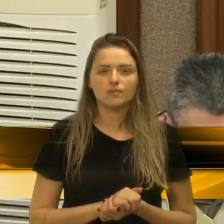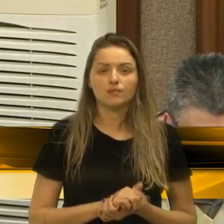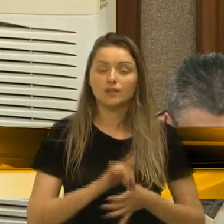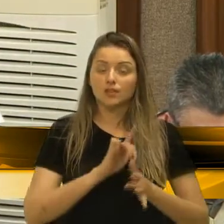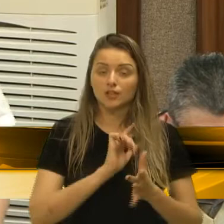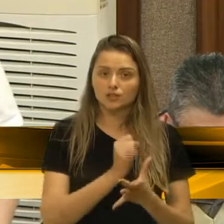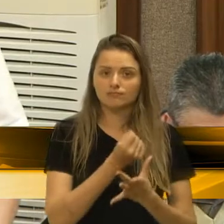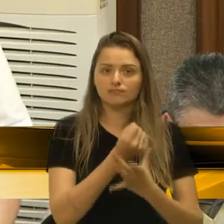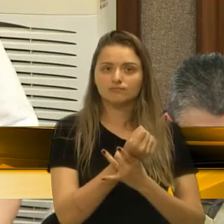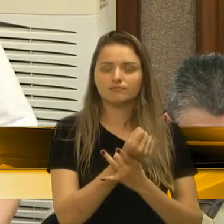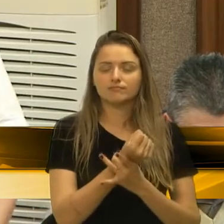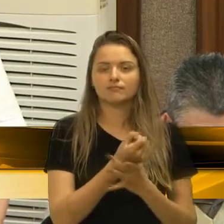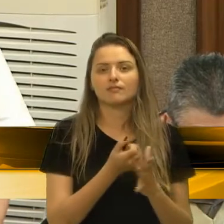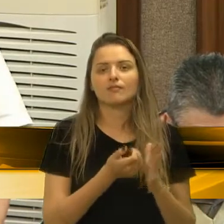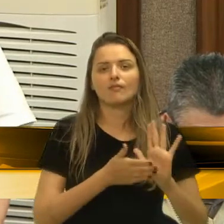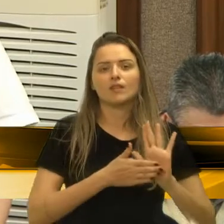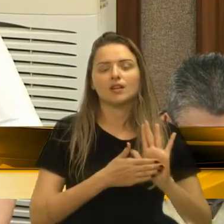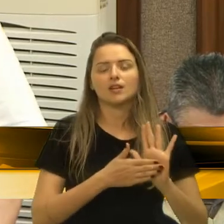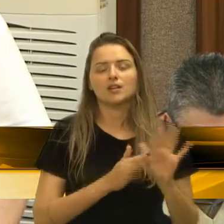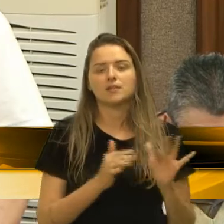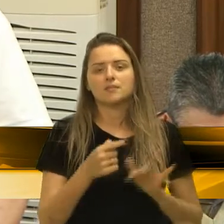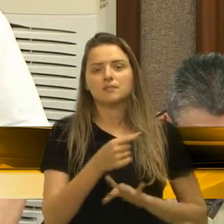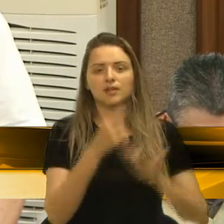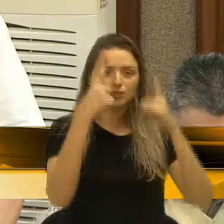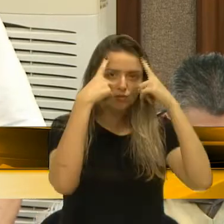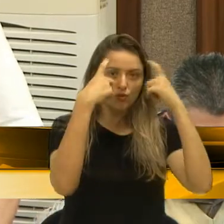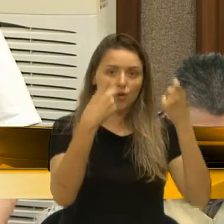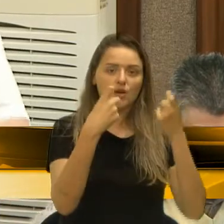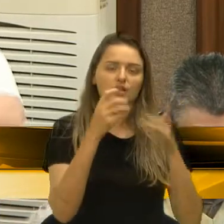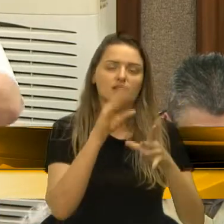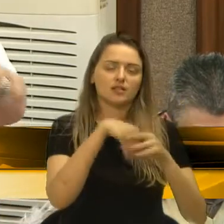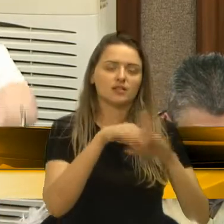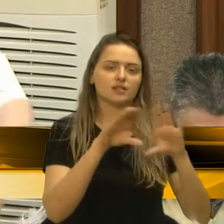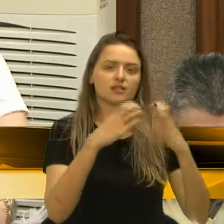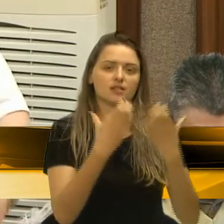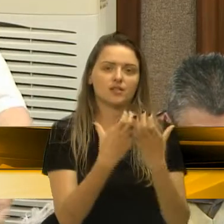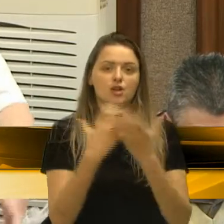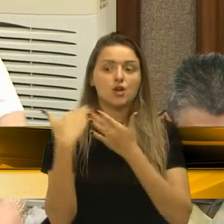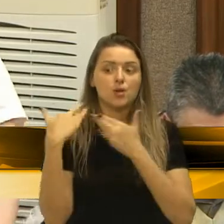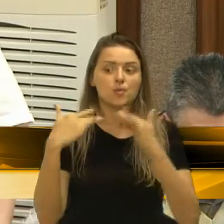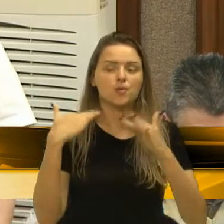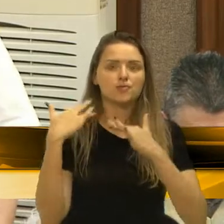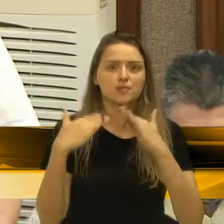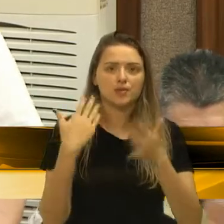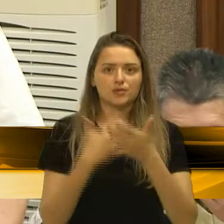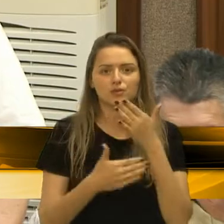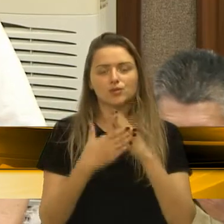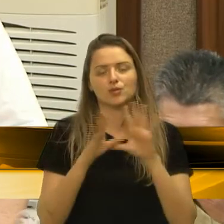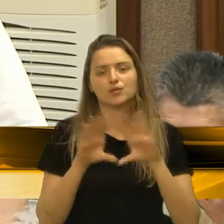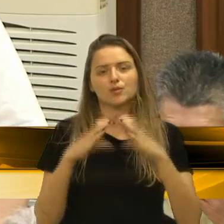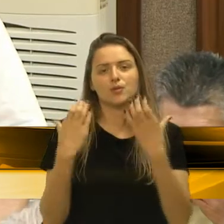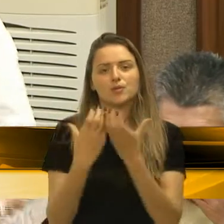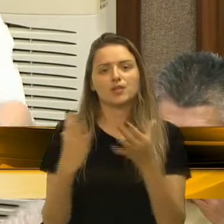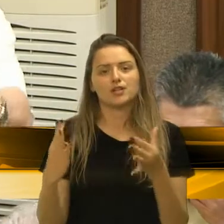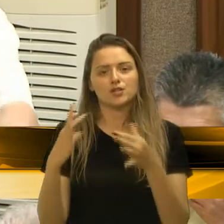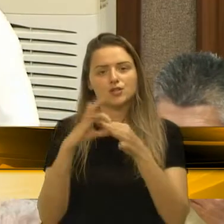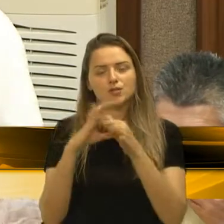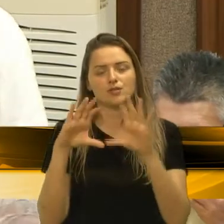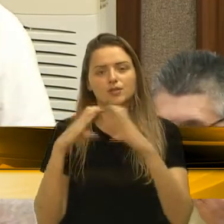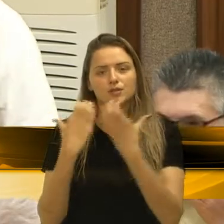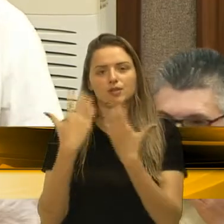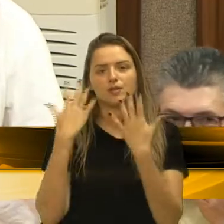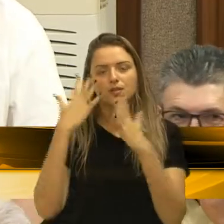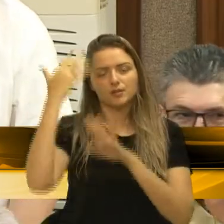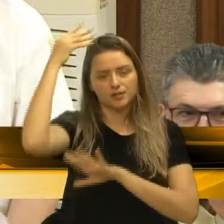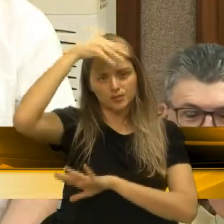a questão da violência. nas comunidades, mobilizava a comunidade, unificava a comunidade. Então, parabéns, vereador Tomé,